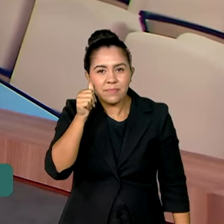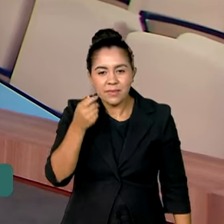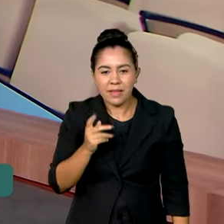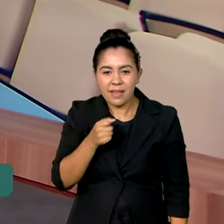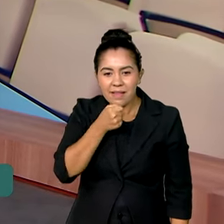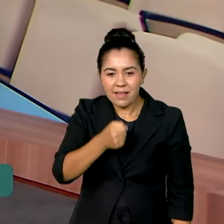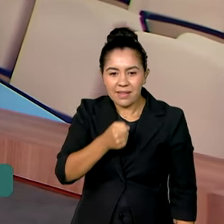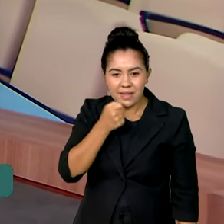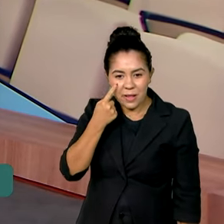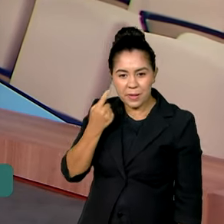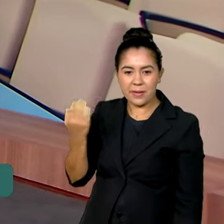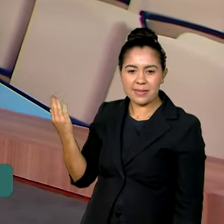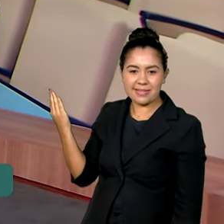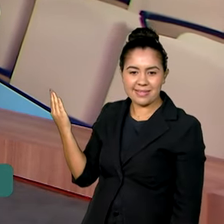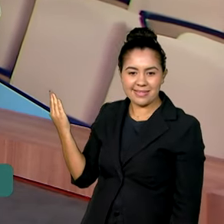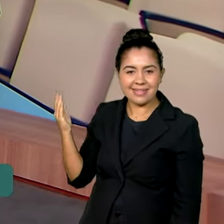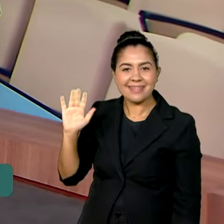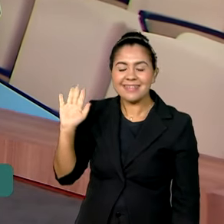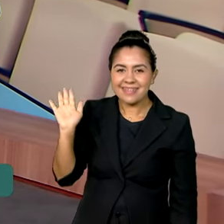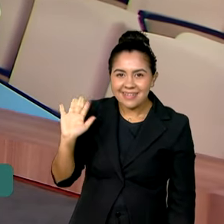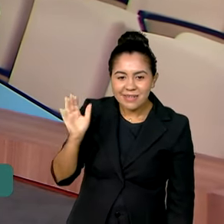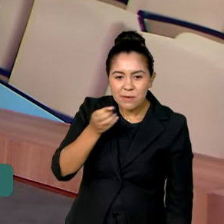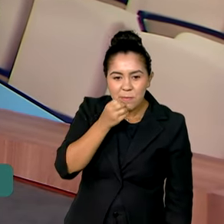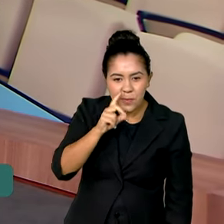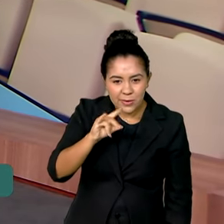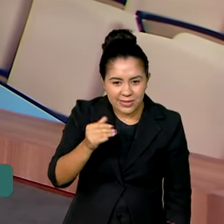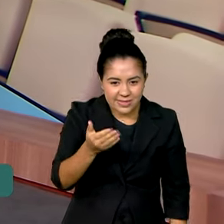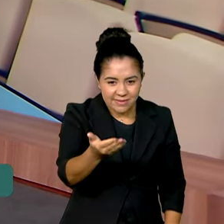ao vivo com a gente agora. Oi, Carolina, bom dia!